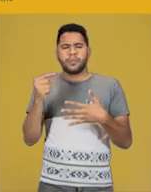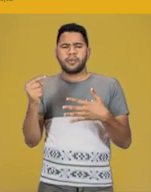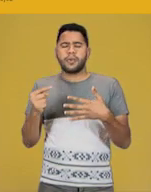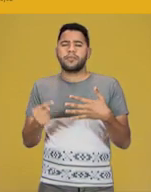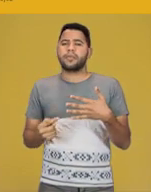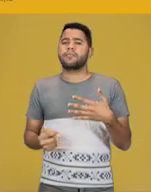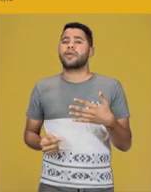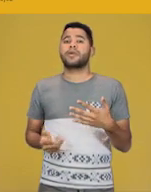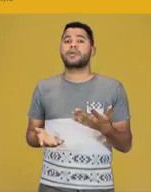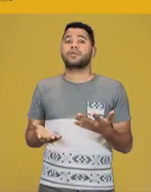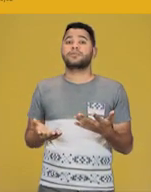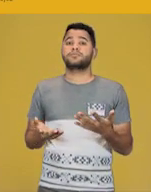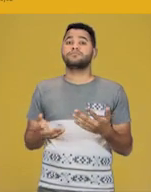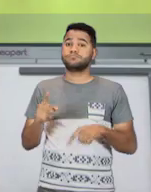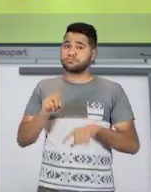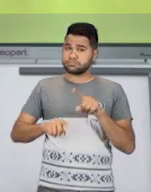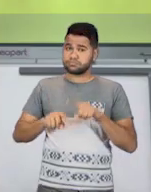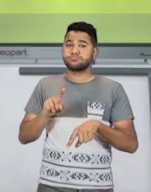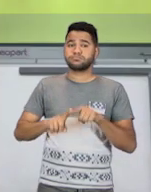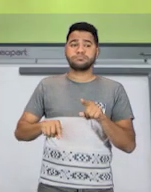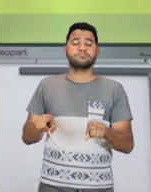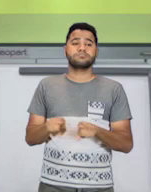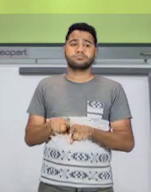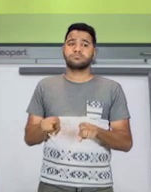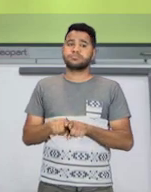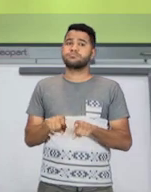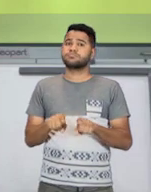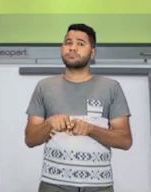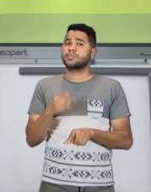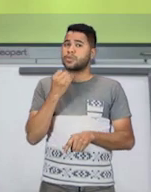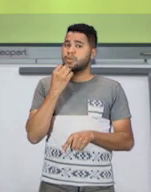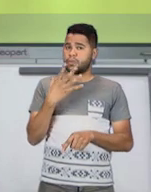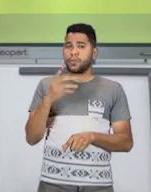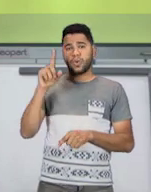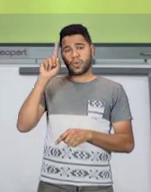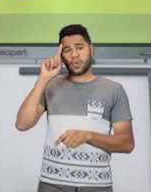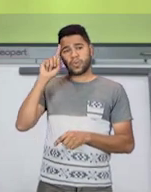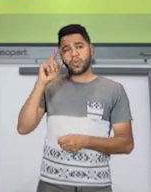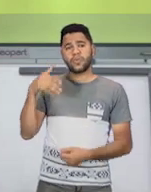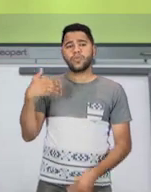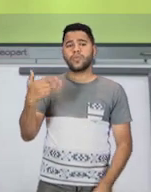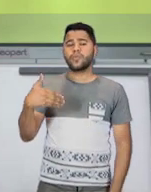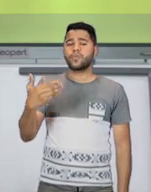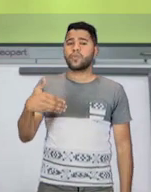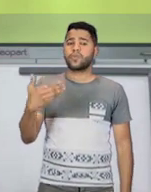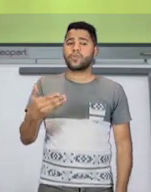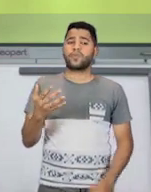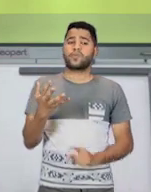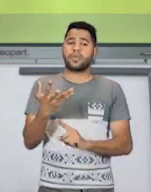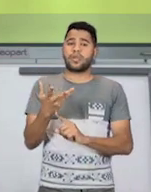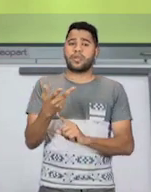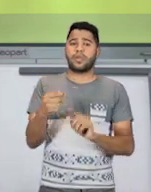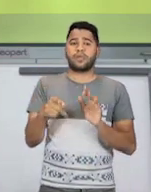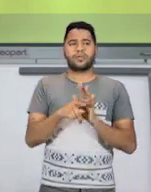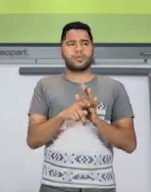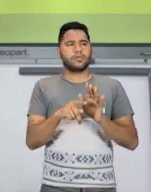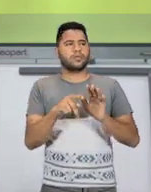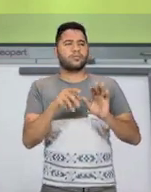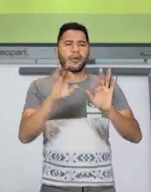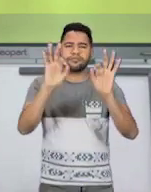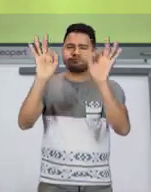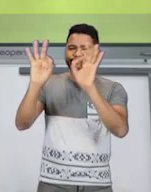são utensílios também. São super úteis para o nosso dia a dia e tem arte da decoração,